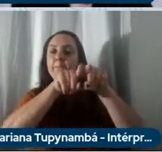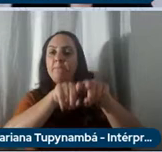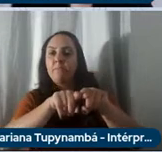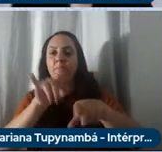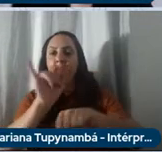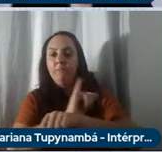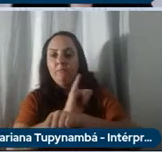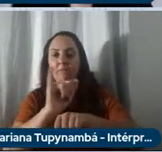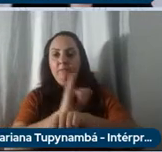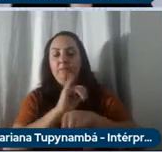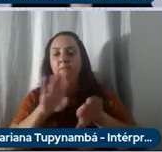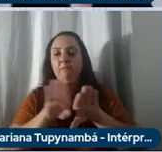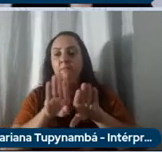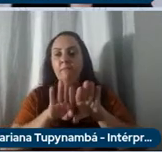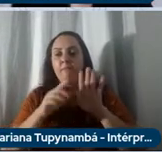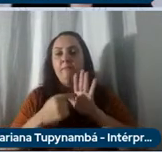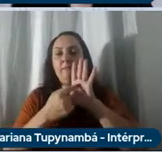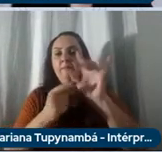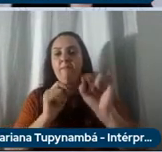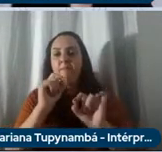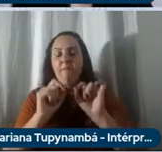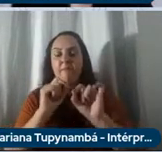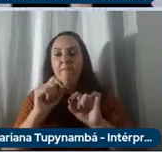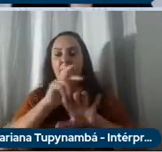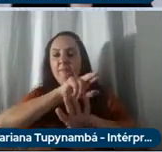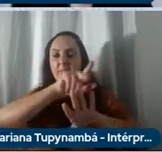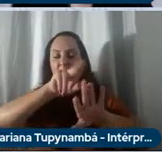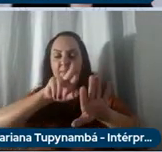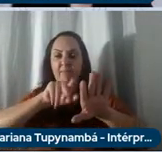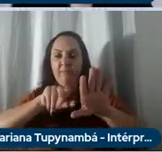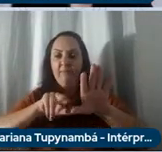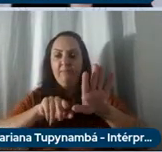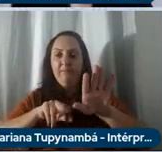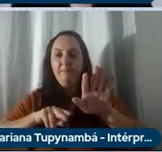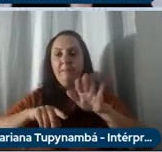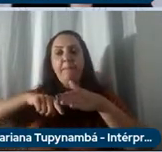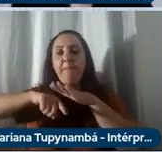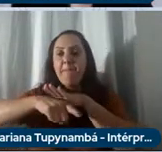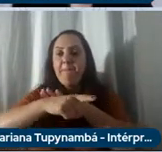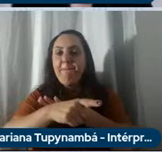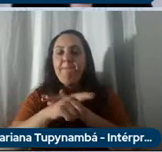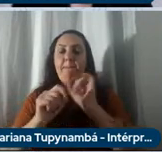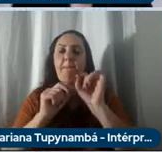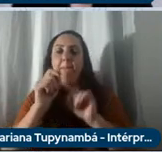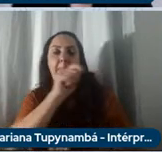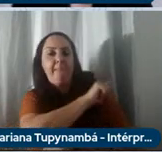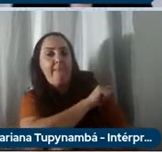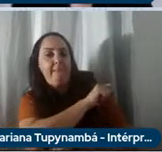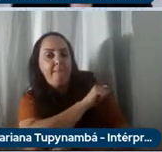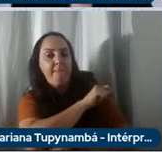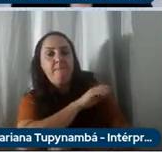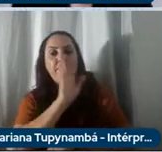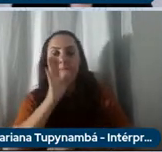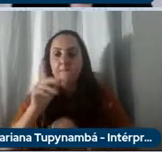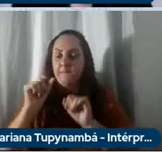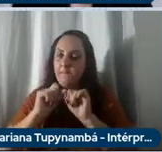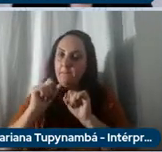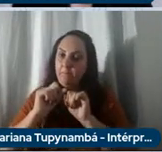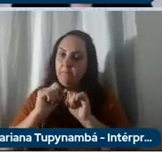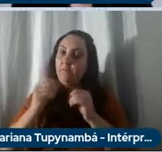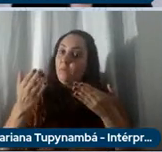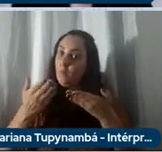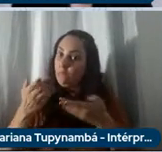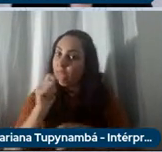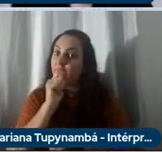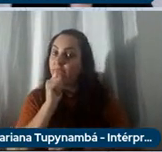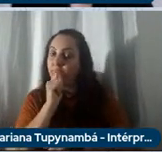se destaca na formação de centenas e talvez milhares de alunos do EPUC que já fizeram, fazem e